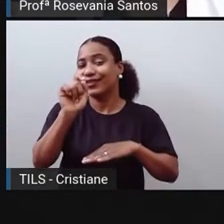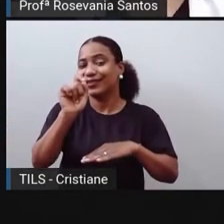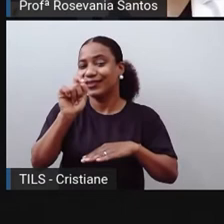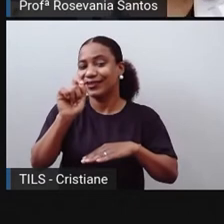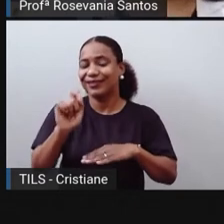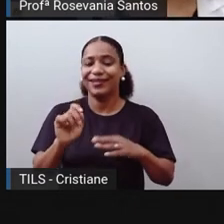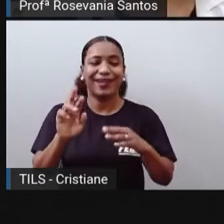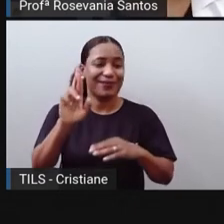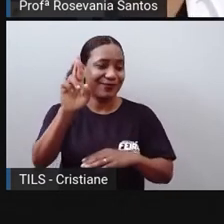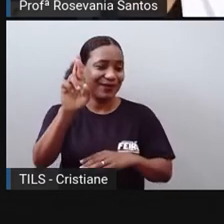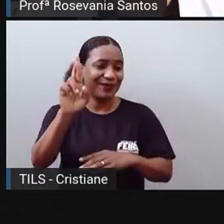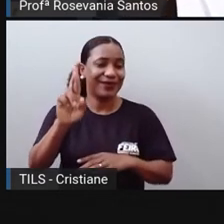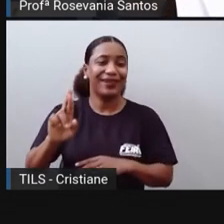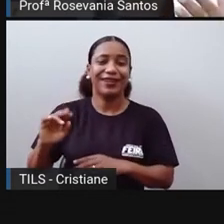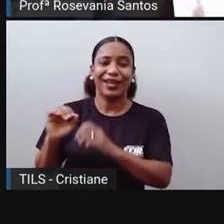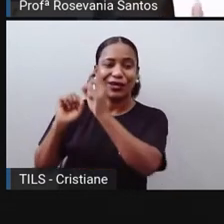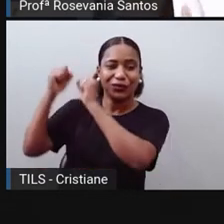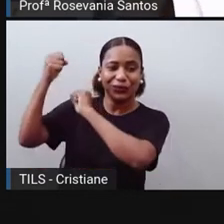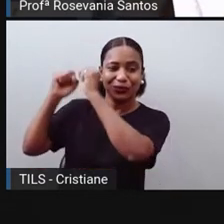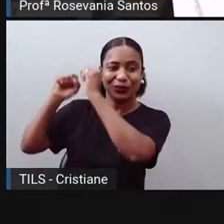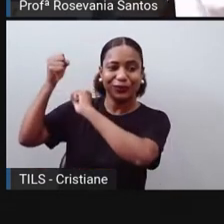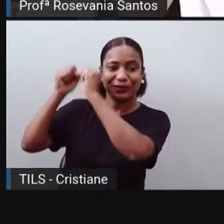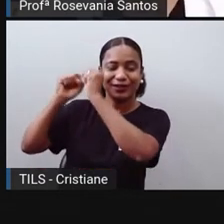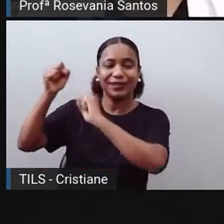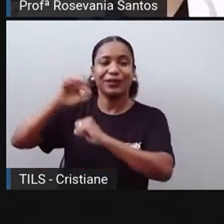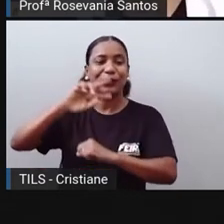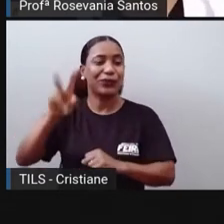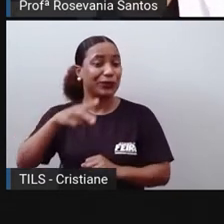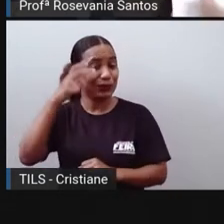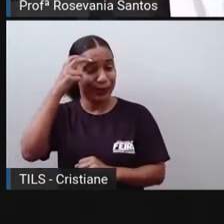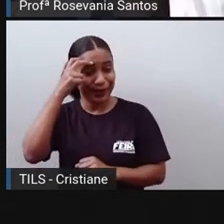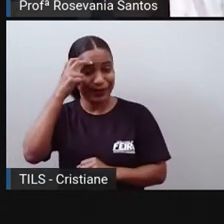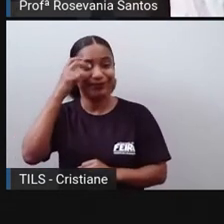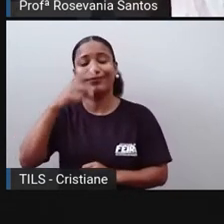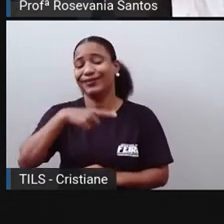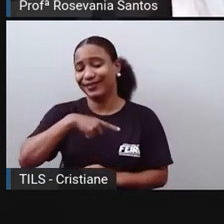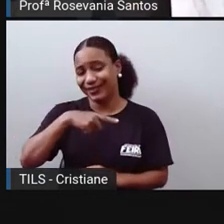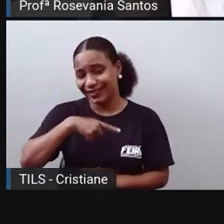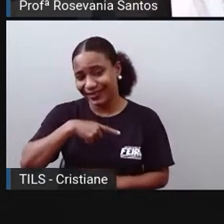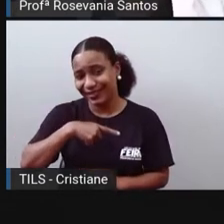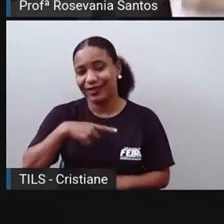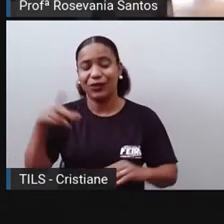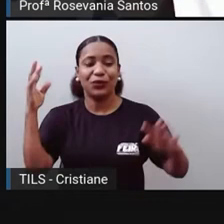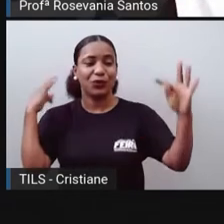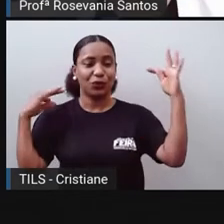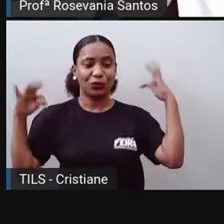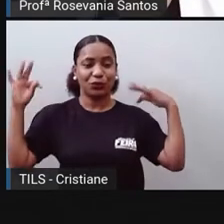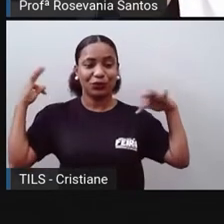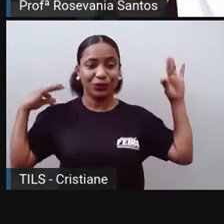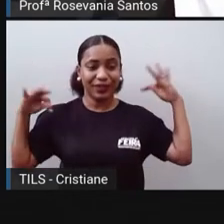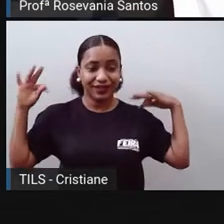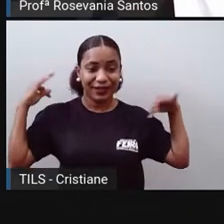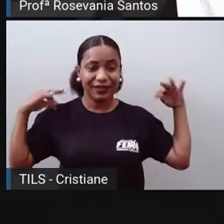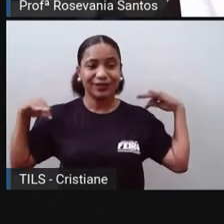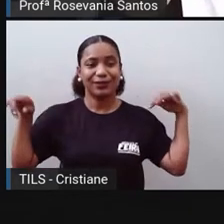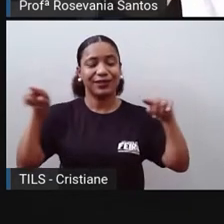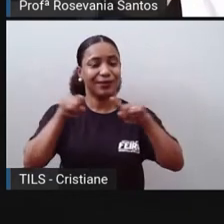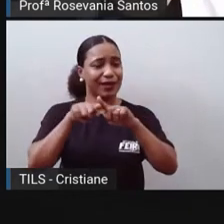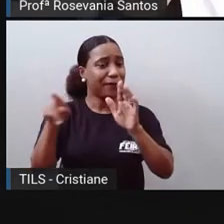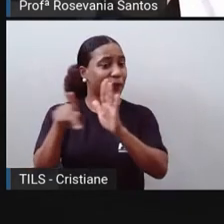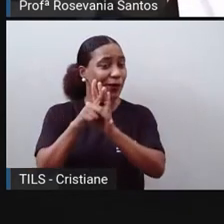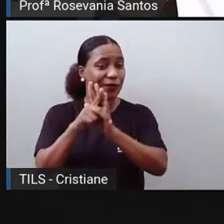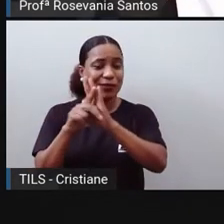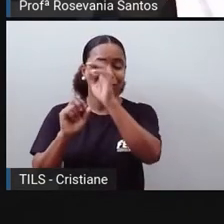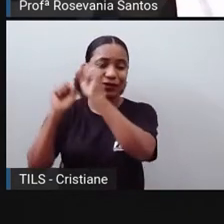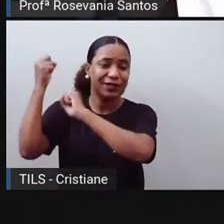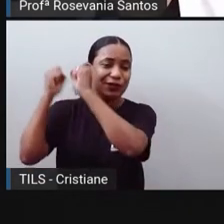cultural. Pois é, porque tudo hoje é a indústria, até a cultura, né, o turismo também faz parte de indústria. Então, a